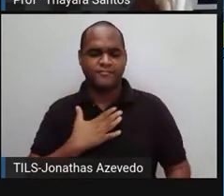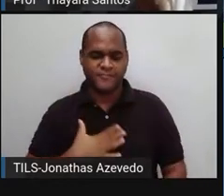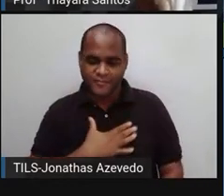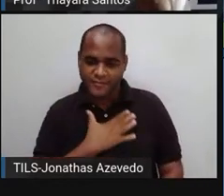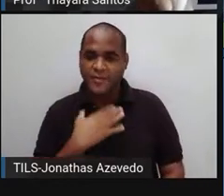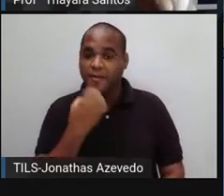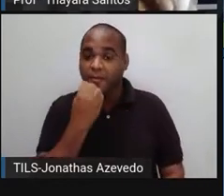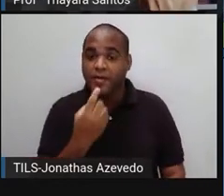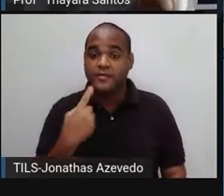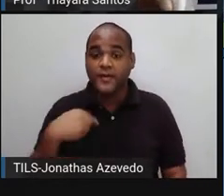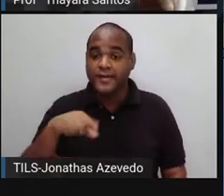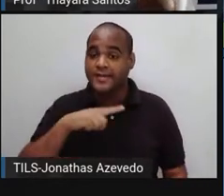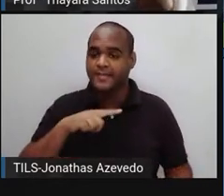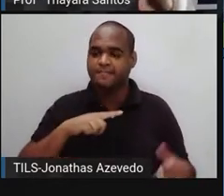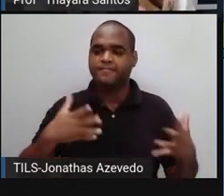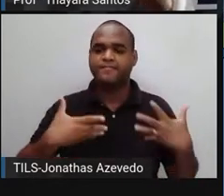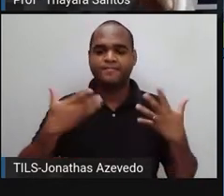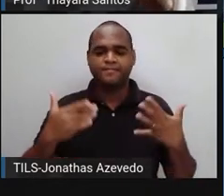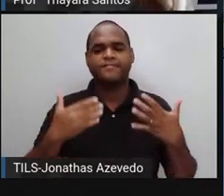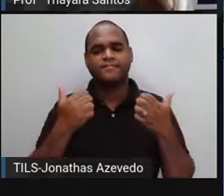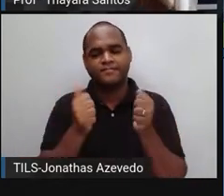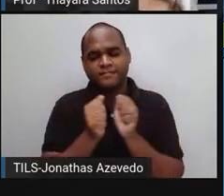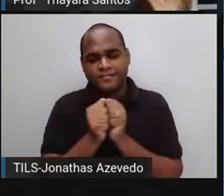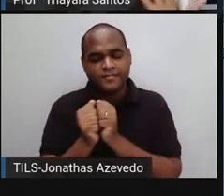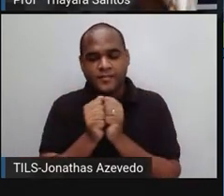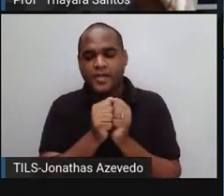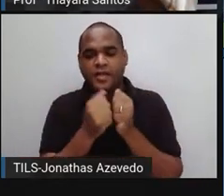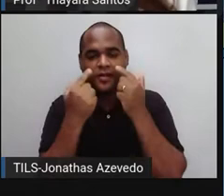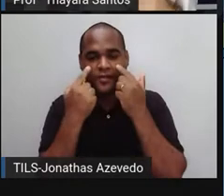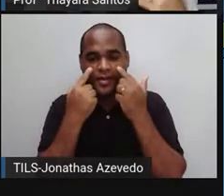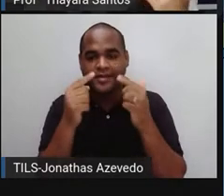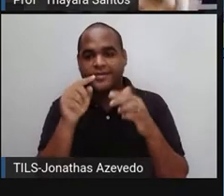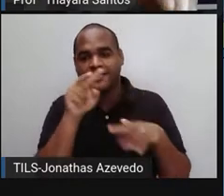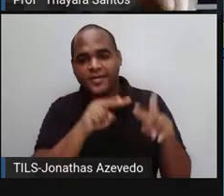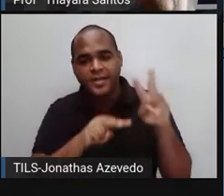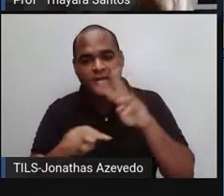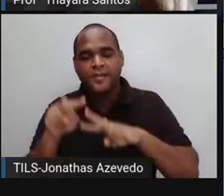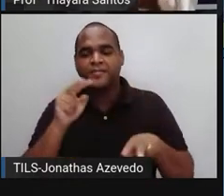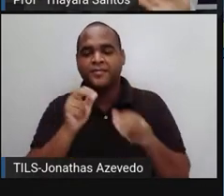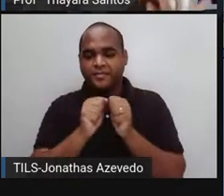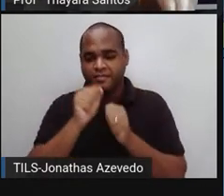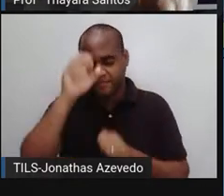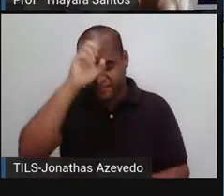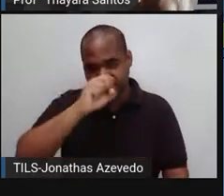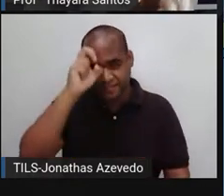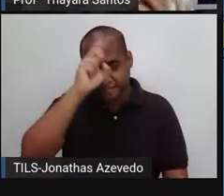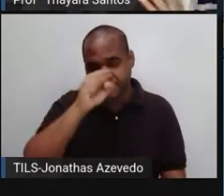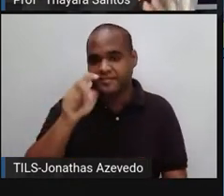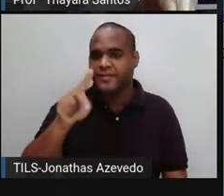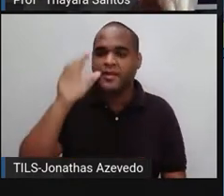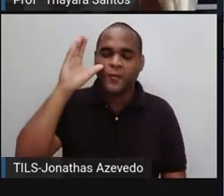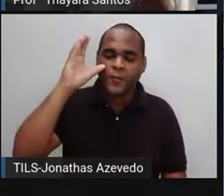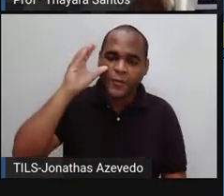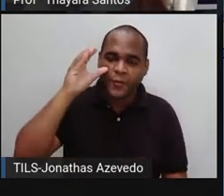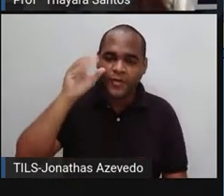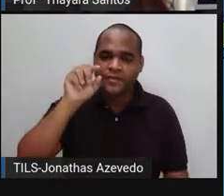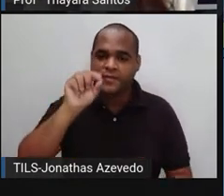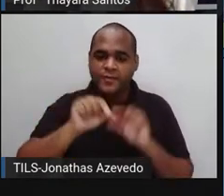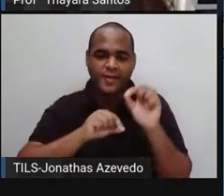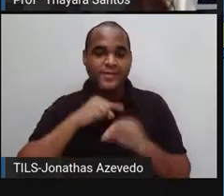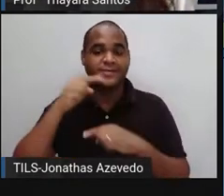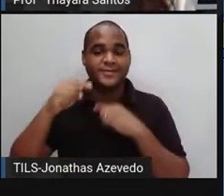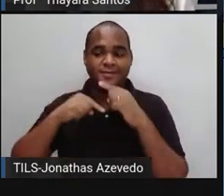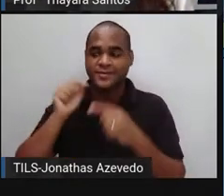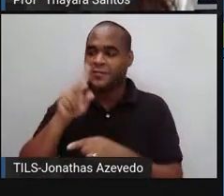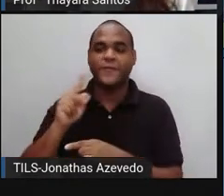vocês aqui conosco. É uma alegria saber que vocês estão aí do outro lado acompanhando as aulas, aprendendo, curiosos, chegam na escola, tiram as dúvidas